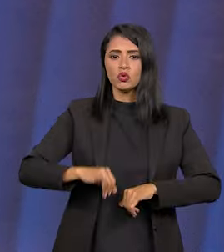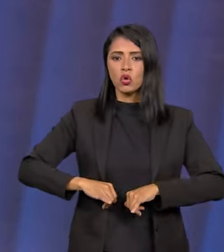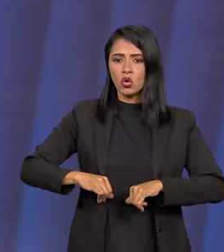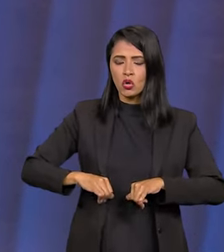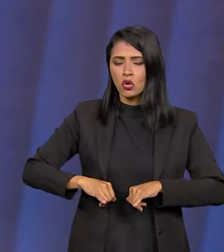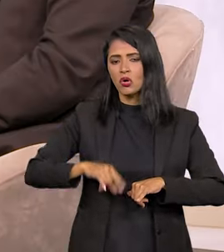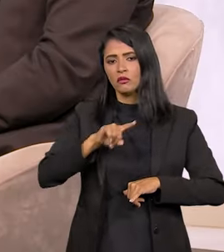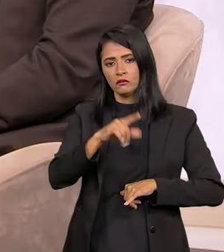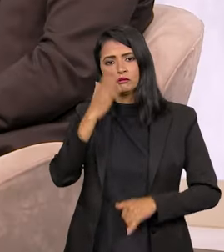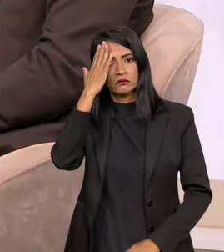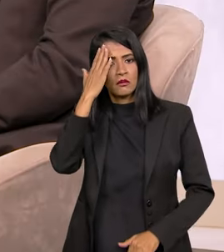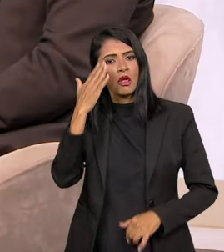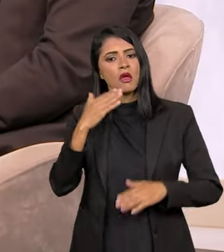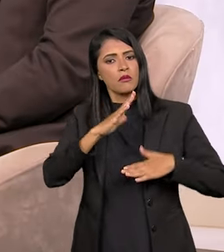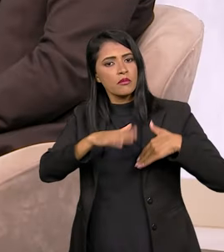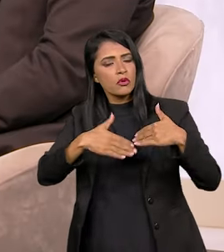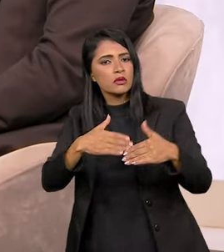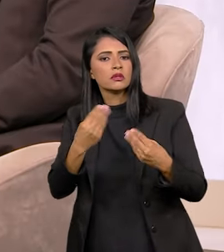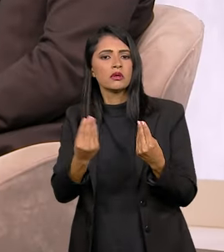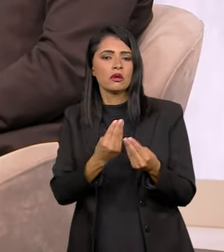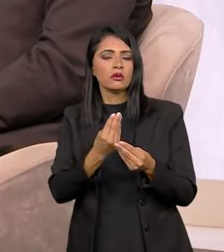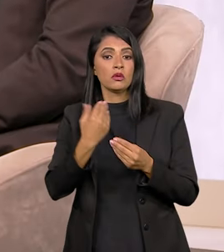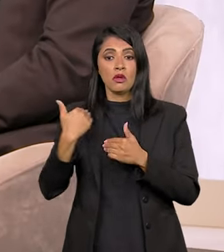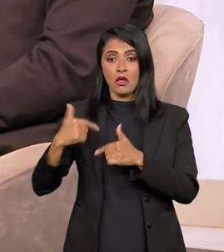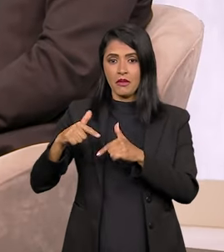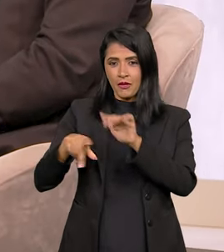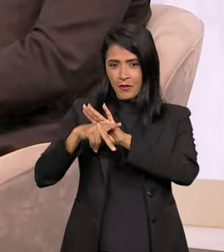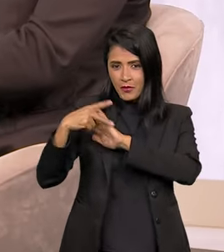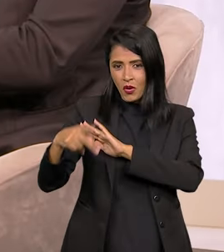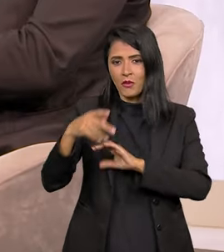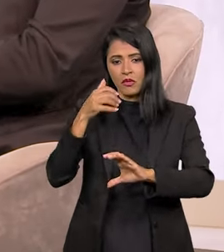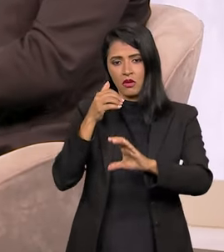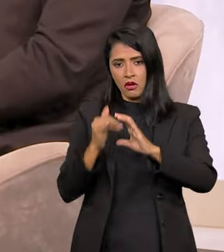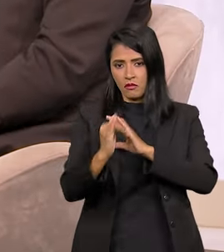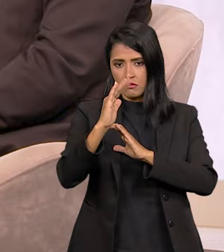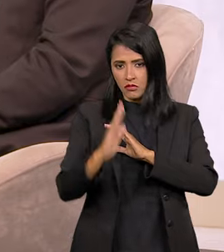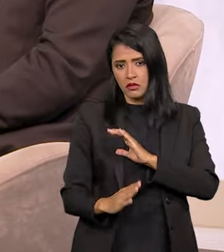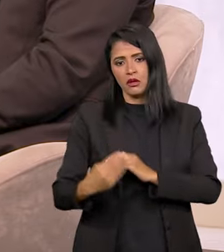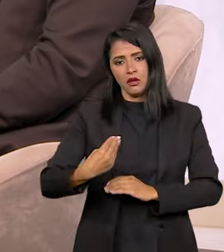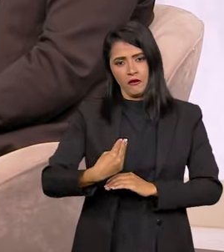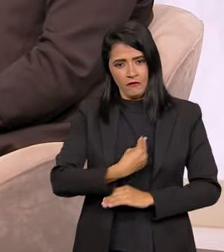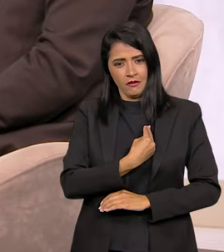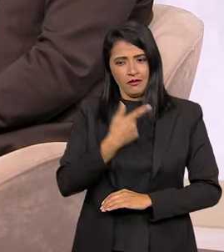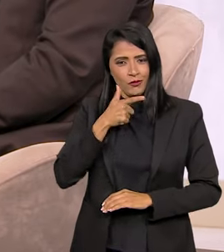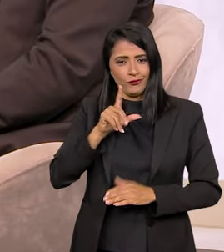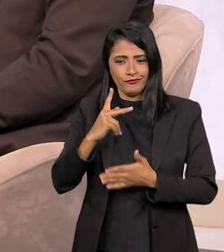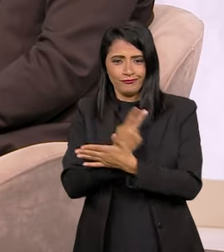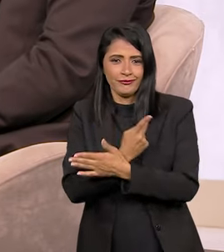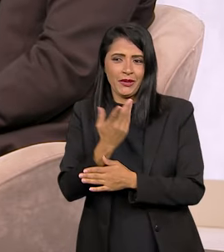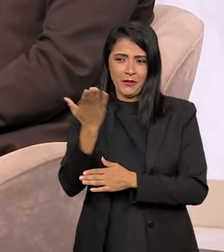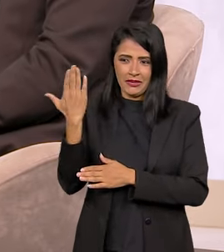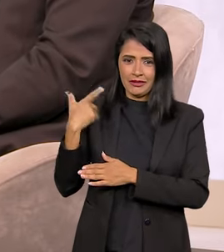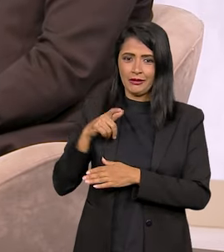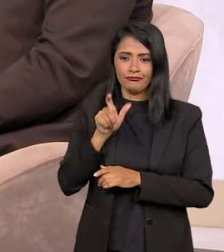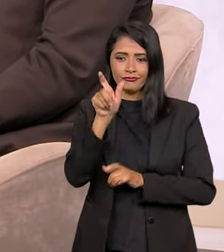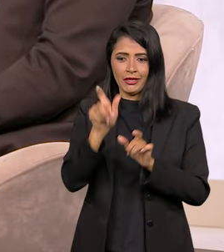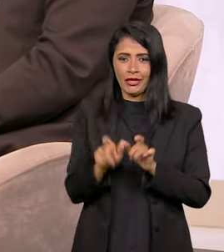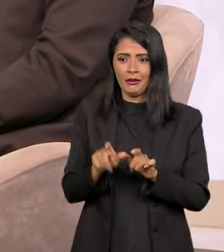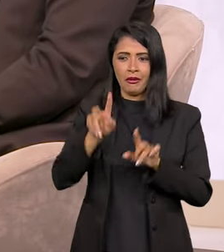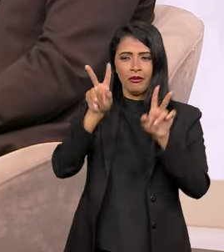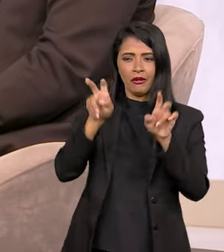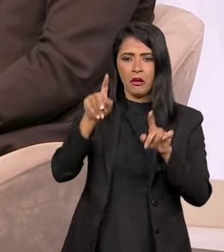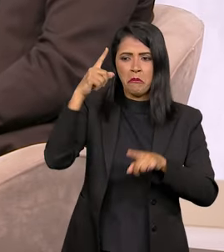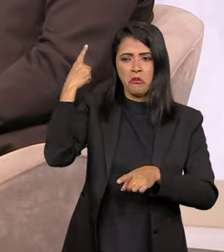área a ser atingida. A gente sabe que esse é um processo, e os empregados da EBC viveram isso na gestão passada. Tinha temas